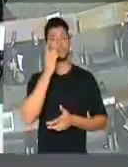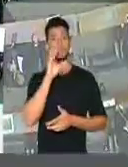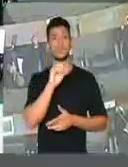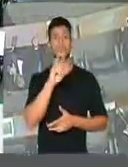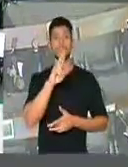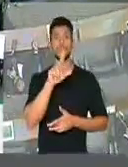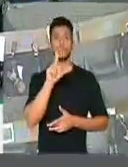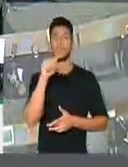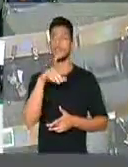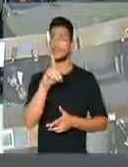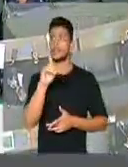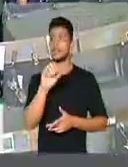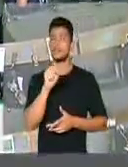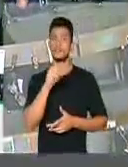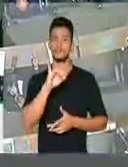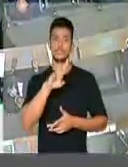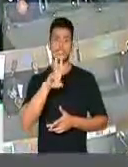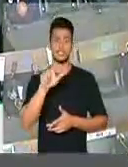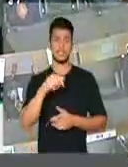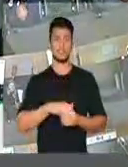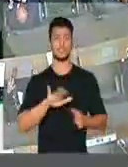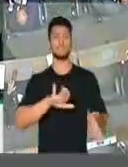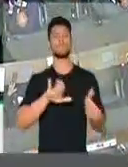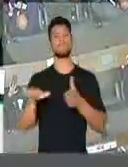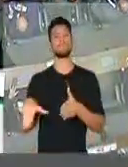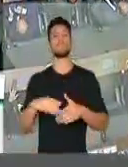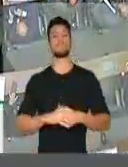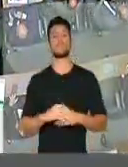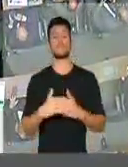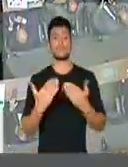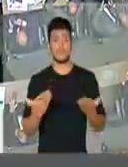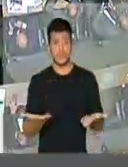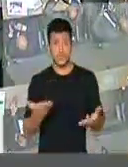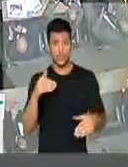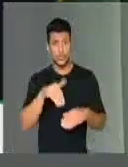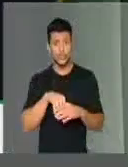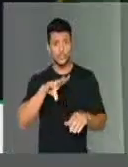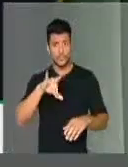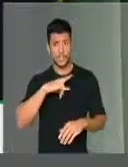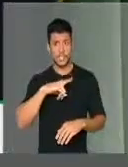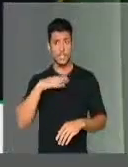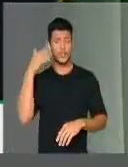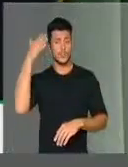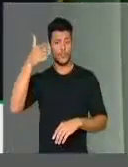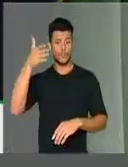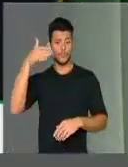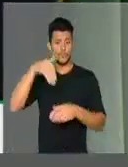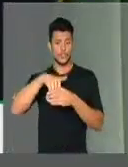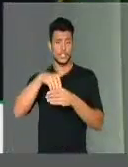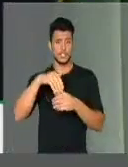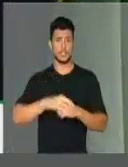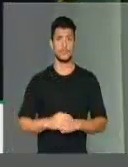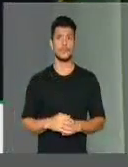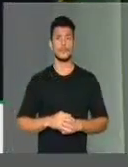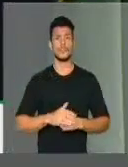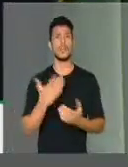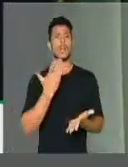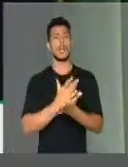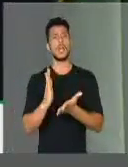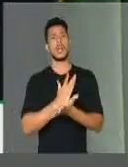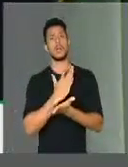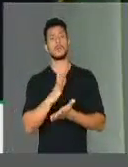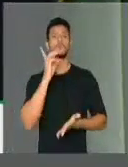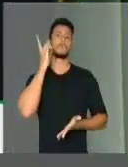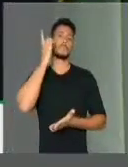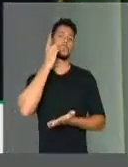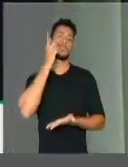Orlando Silva, do PCdoB de São Paulo. A votação que faremos essa noite. Alguns deputados vêm até essa